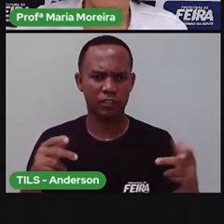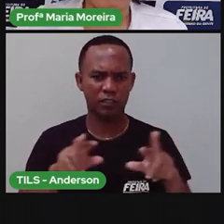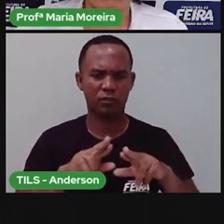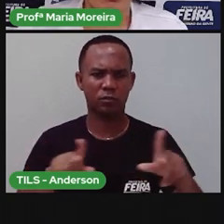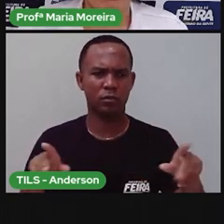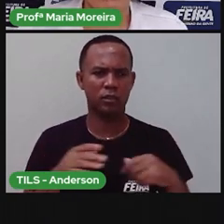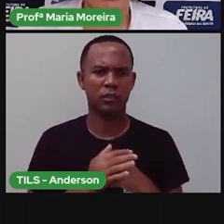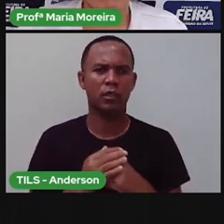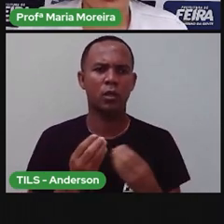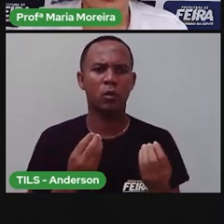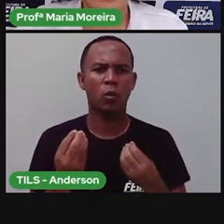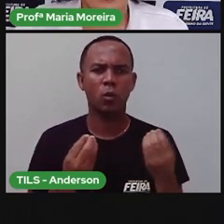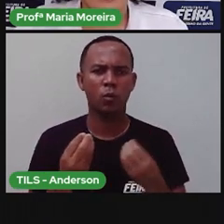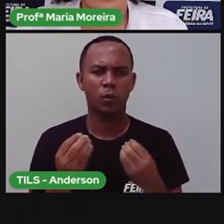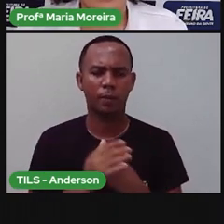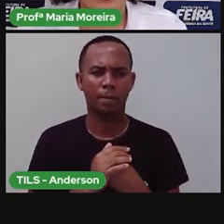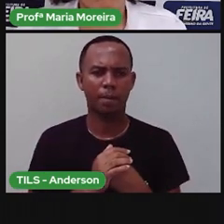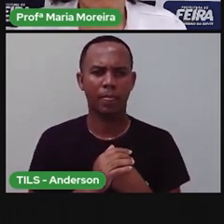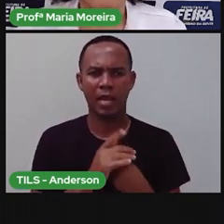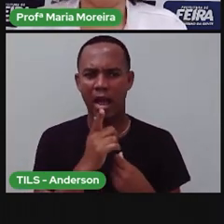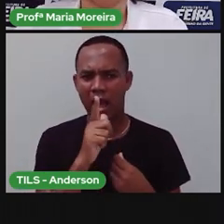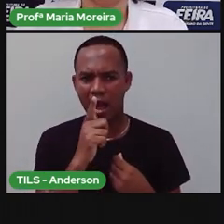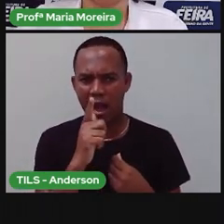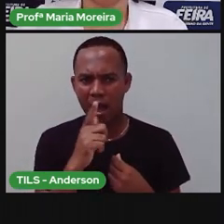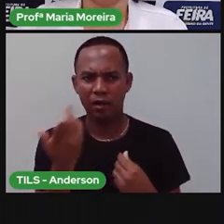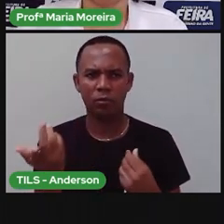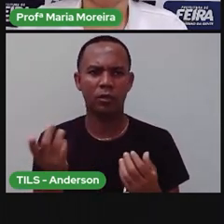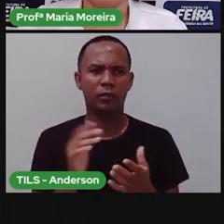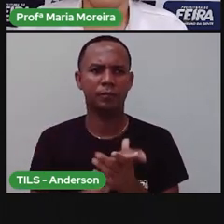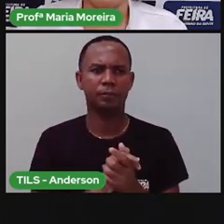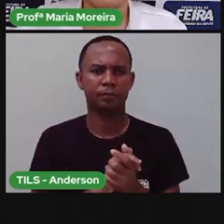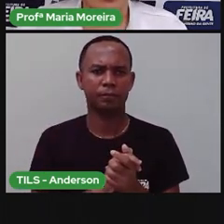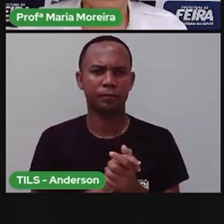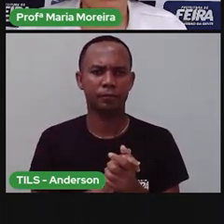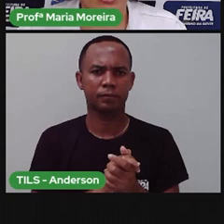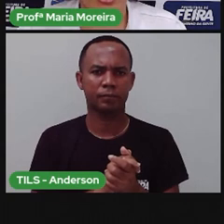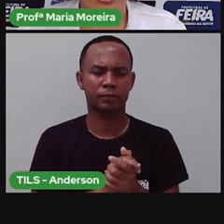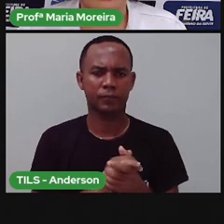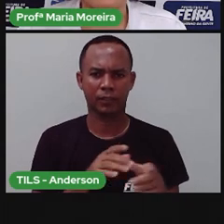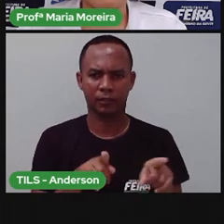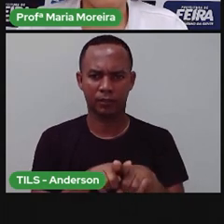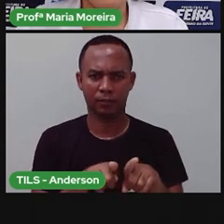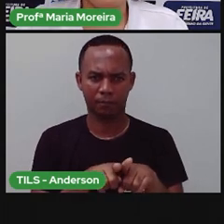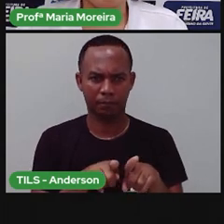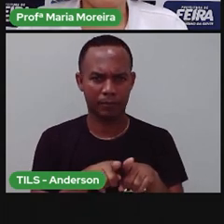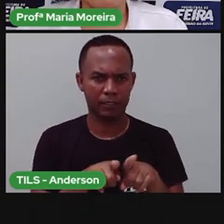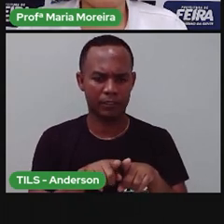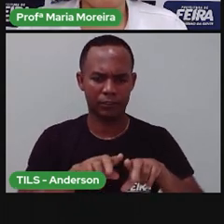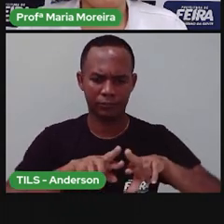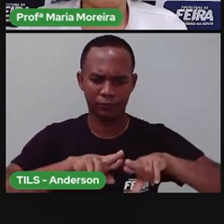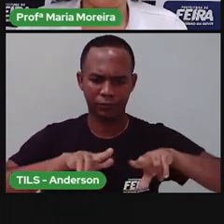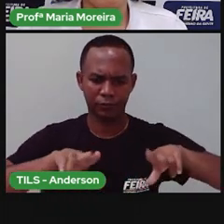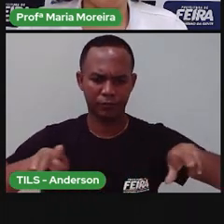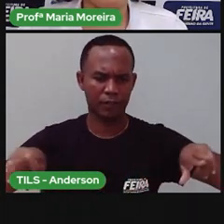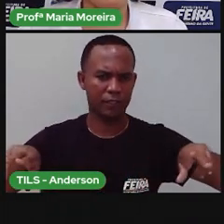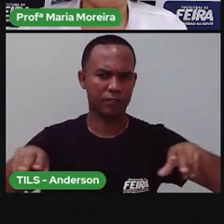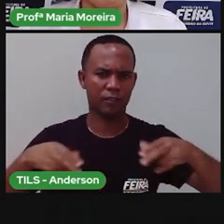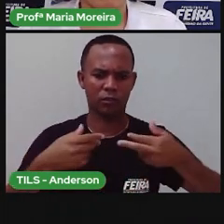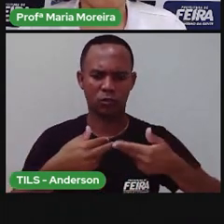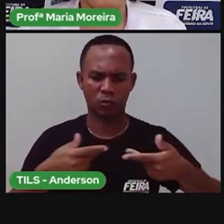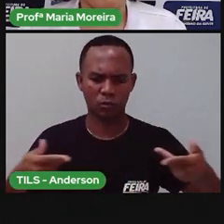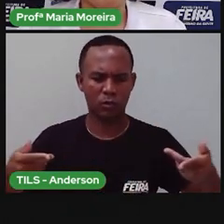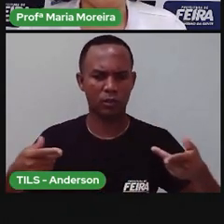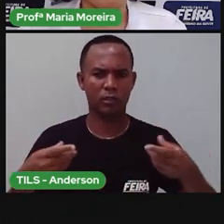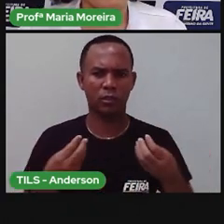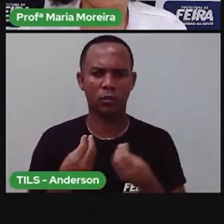aí, a partir do solo, ela vai tirar o quê? A água, né? Sais minerais. E o quê? Os animais também utilizam